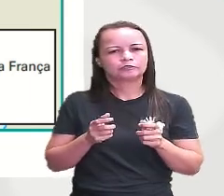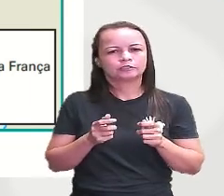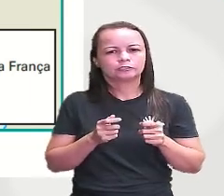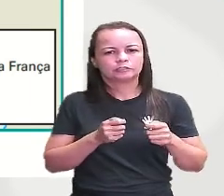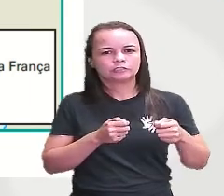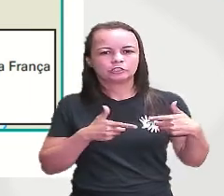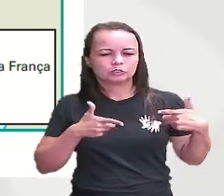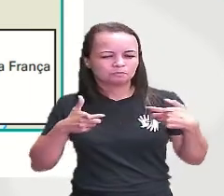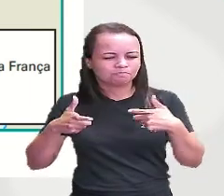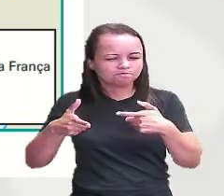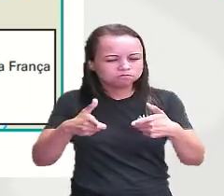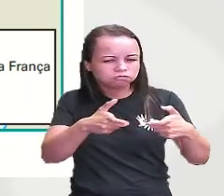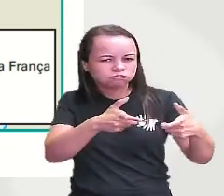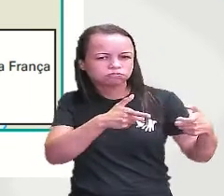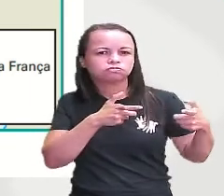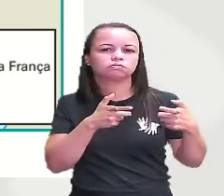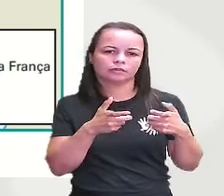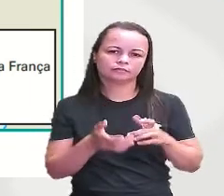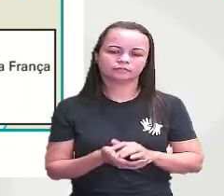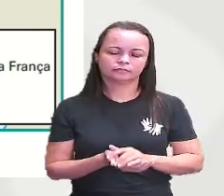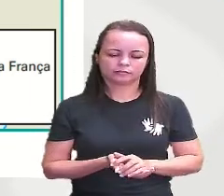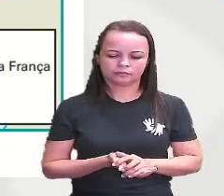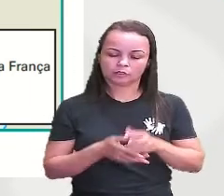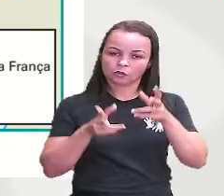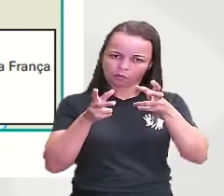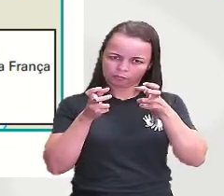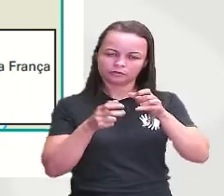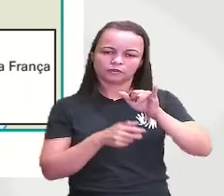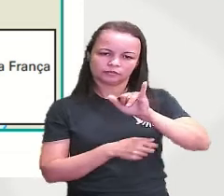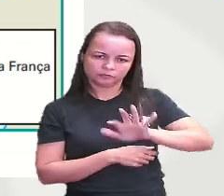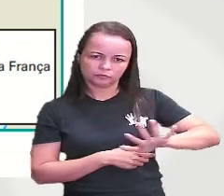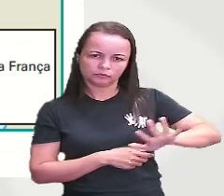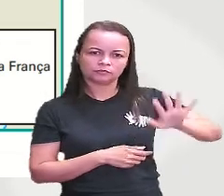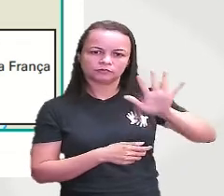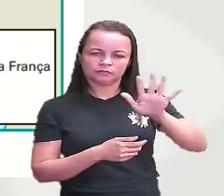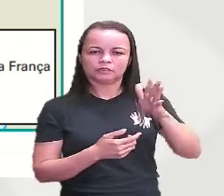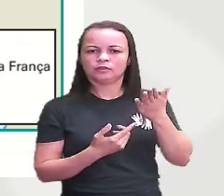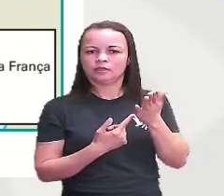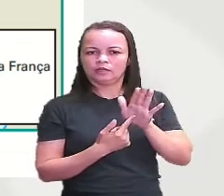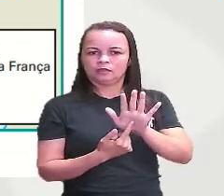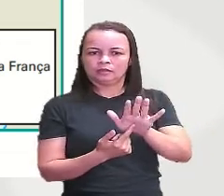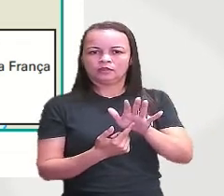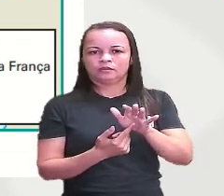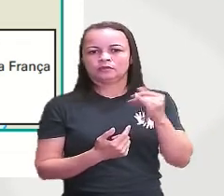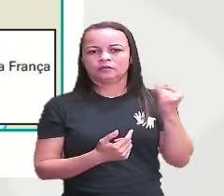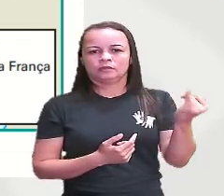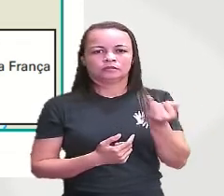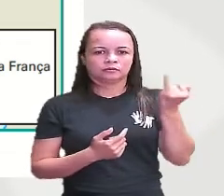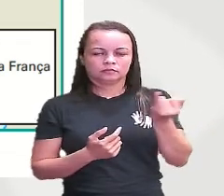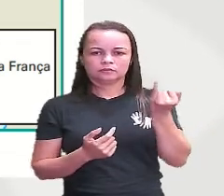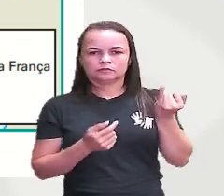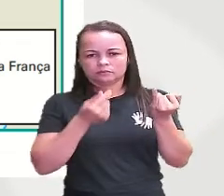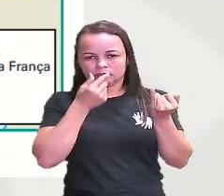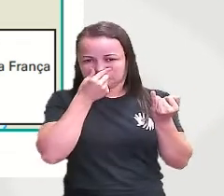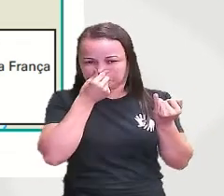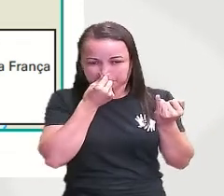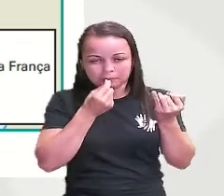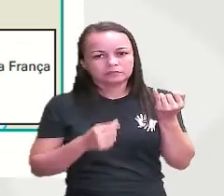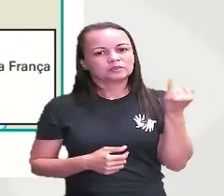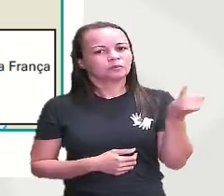e de guerras observem no mapa vejam como a importância de um mapa pra gente